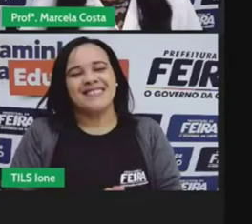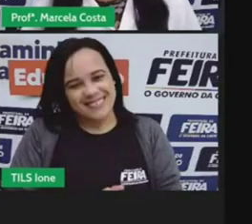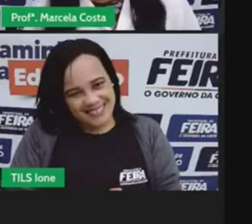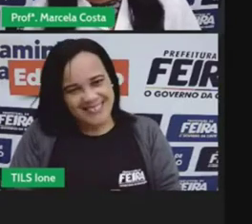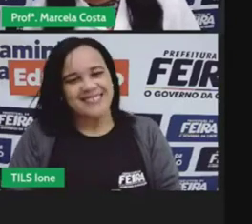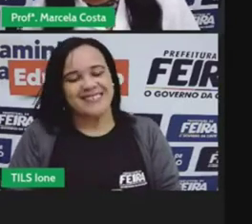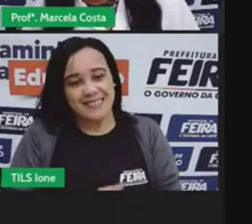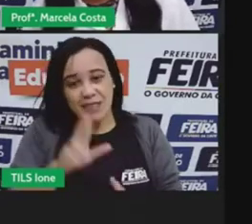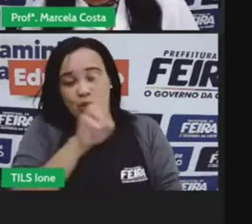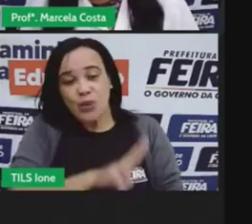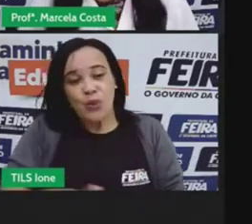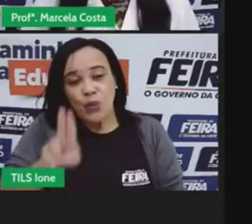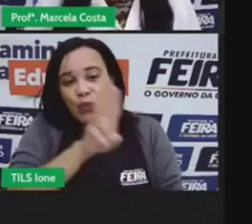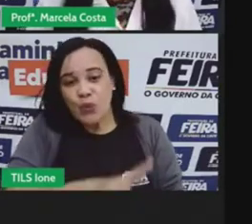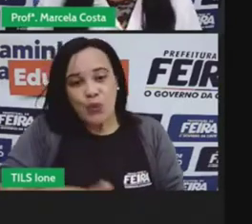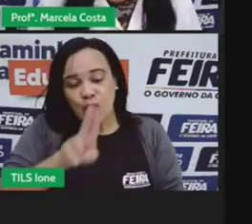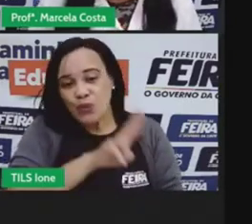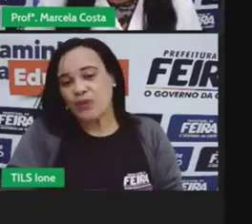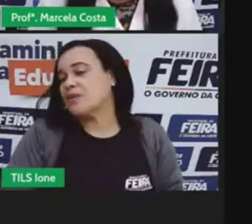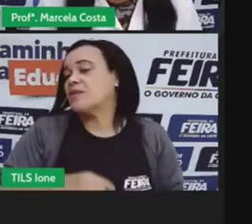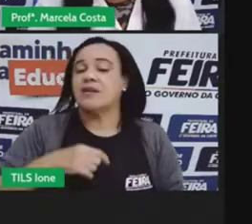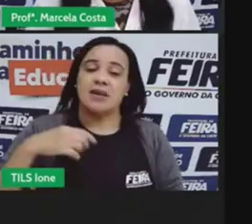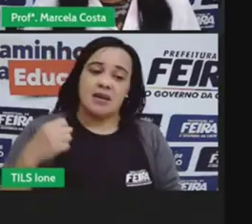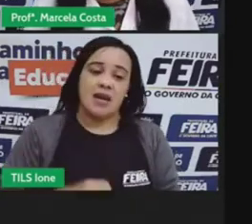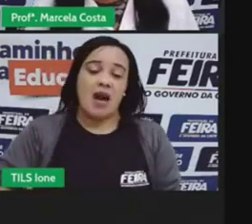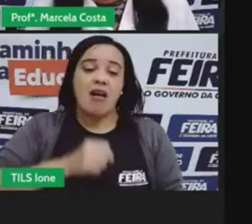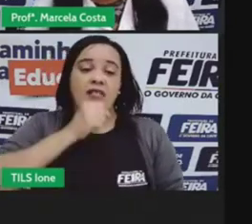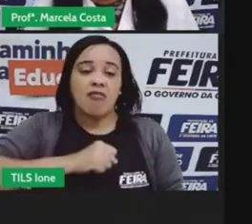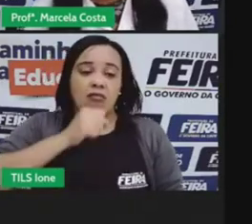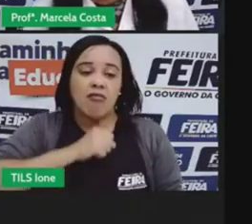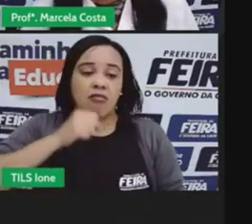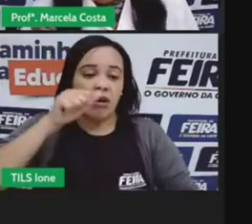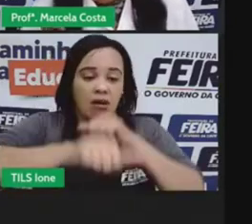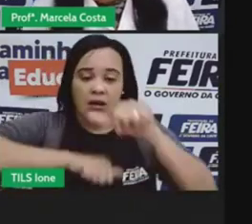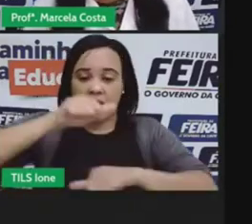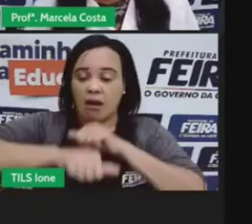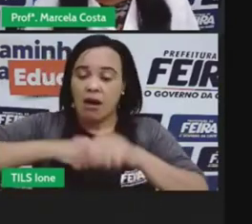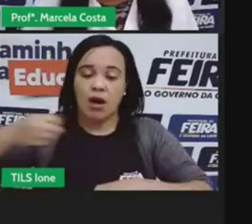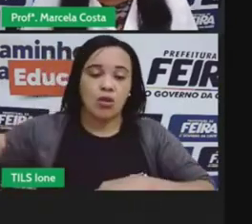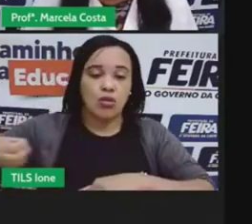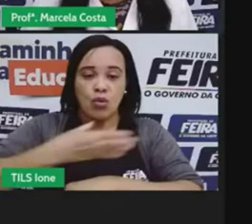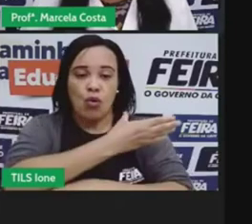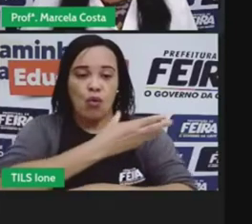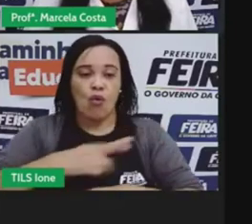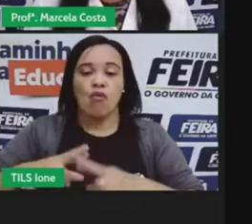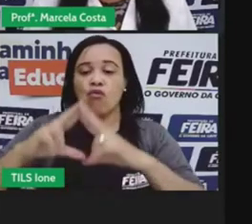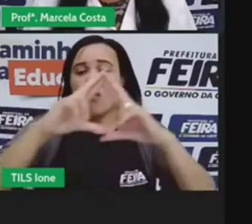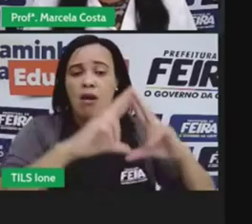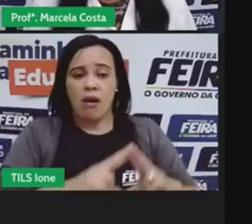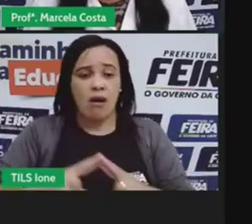reciclar repensar reduzir e reutilizar